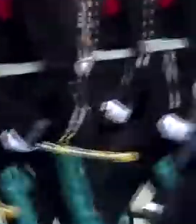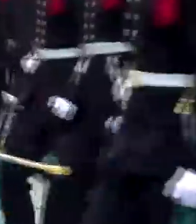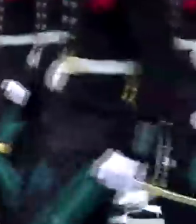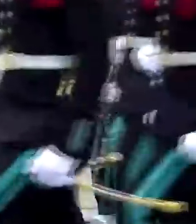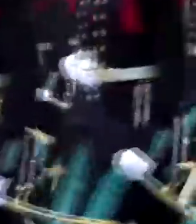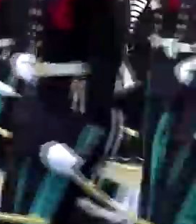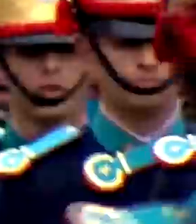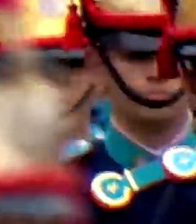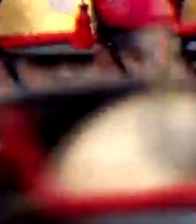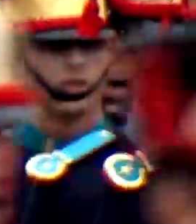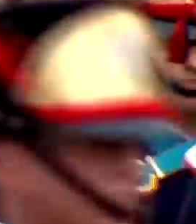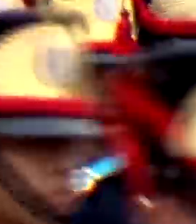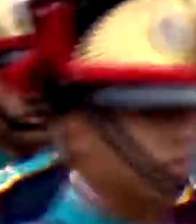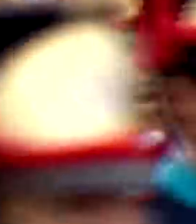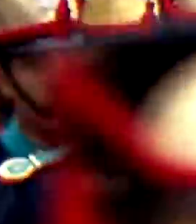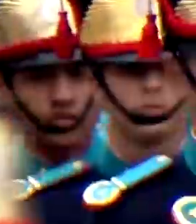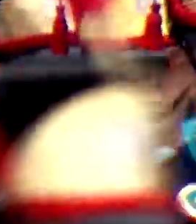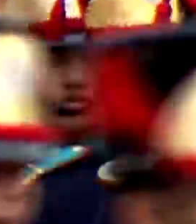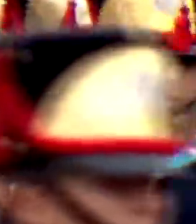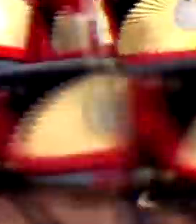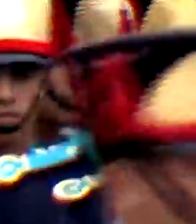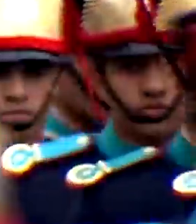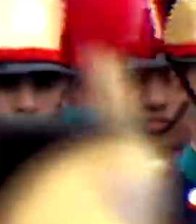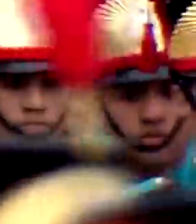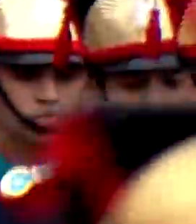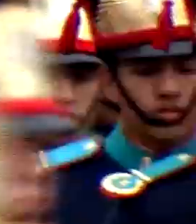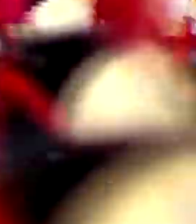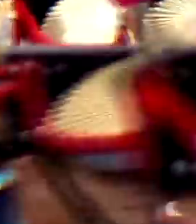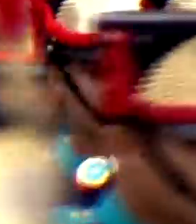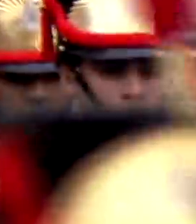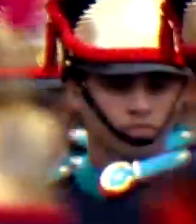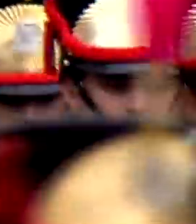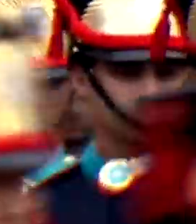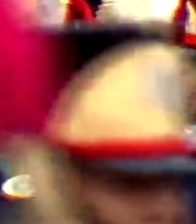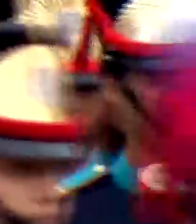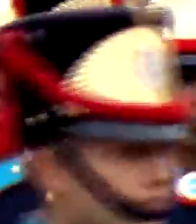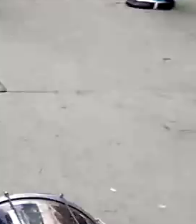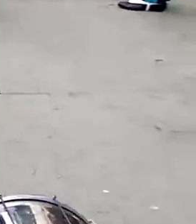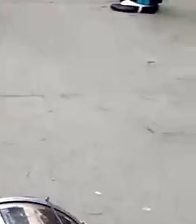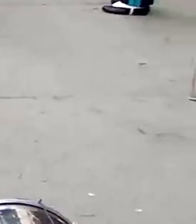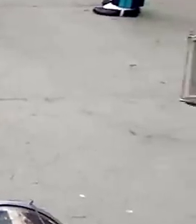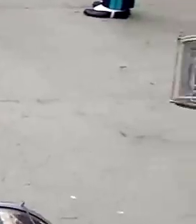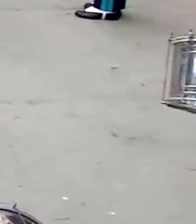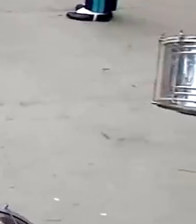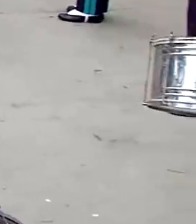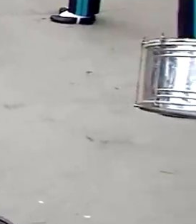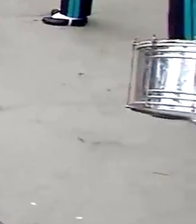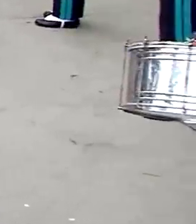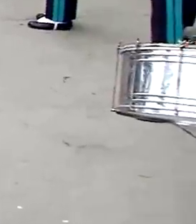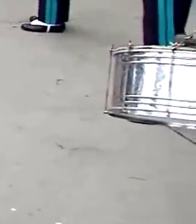Música Música Música